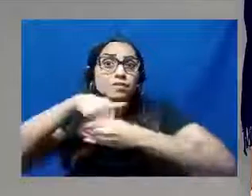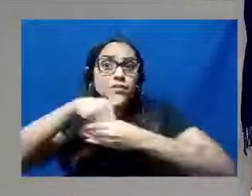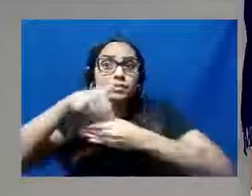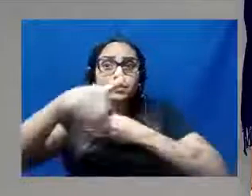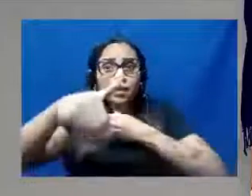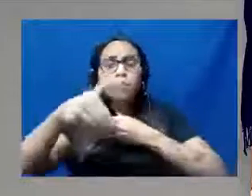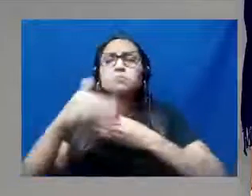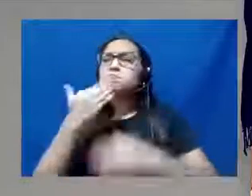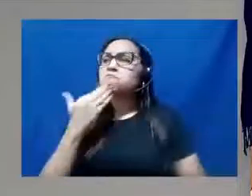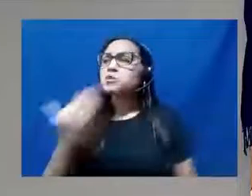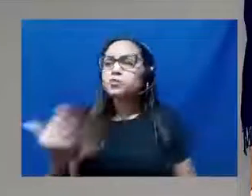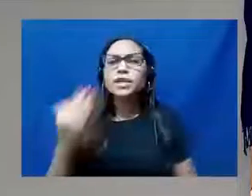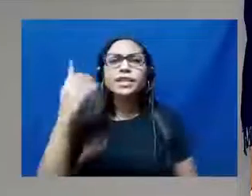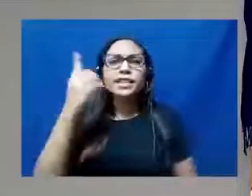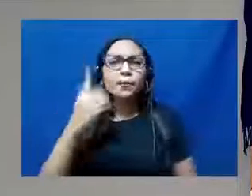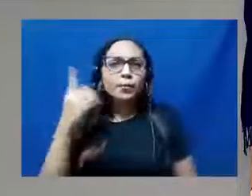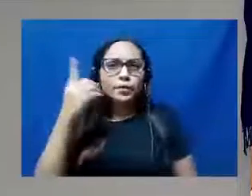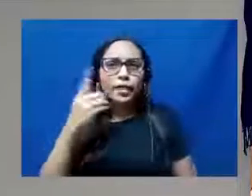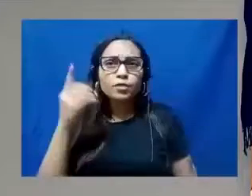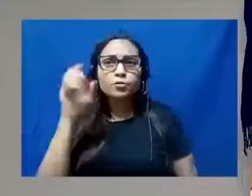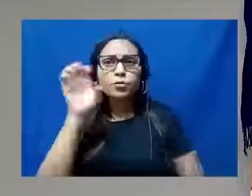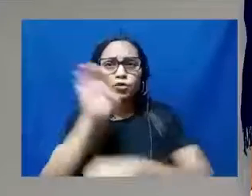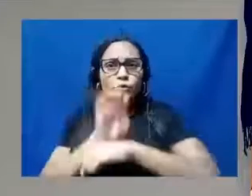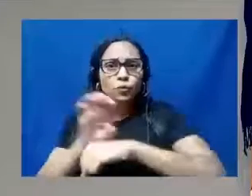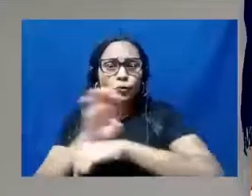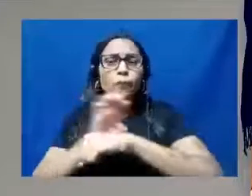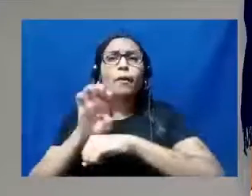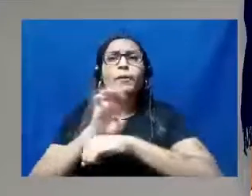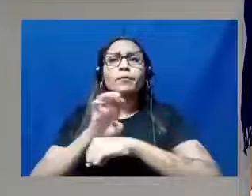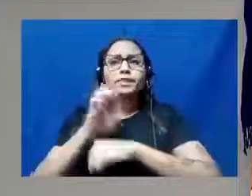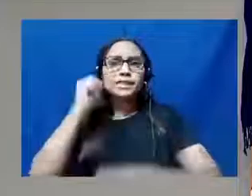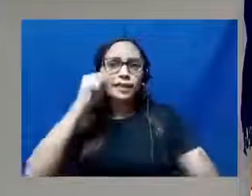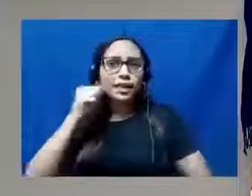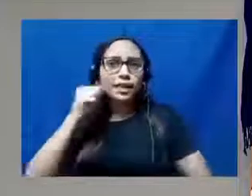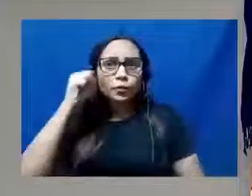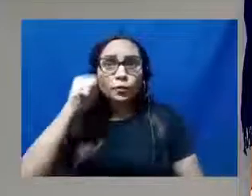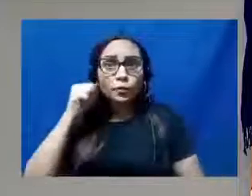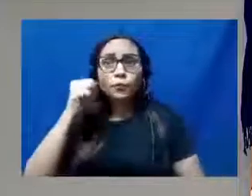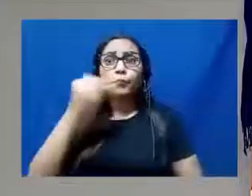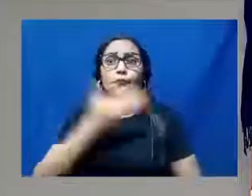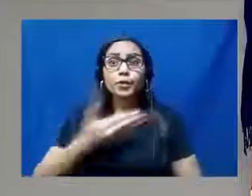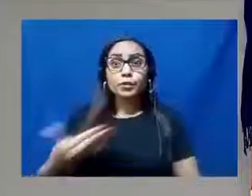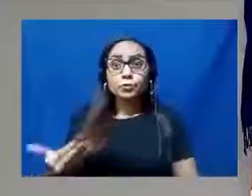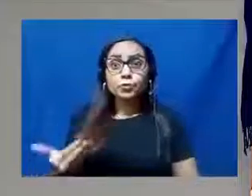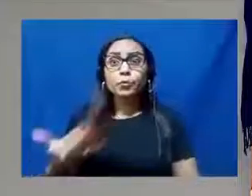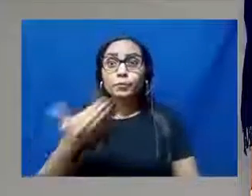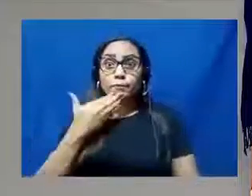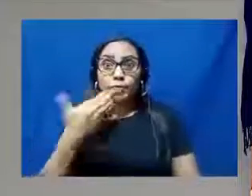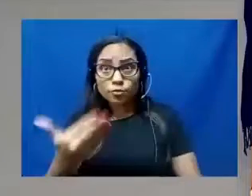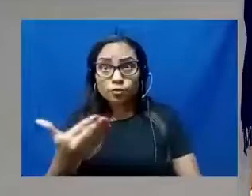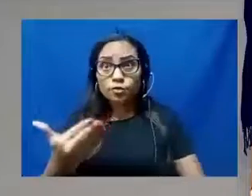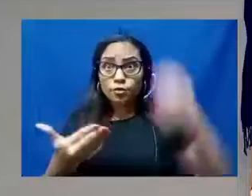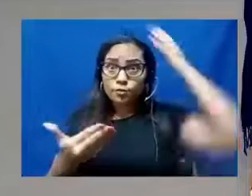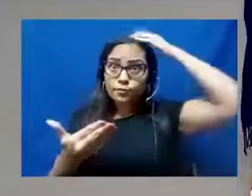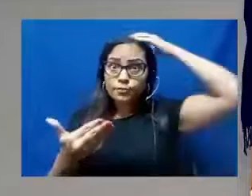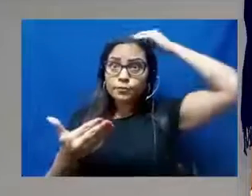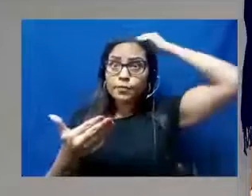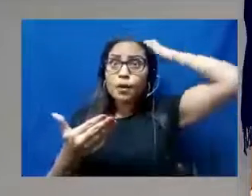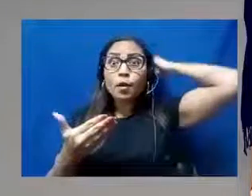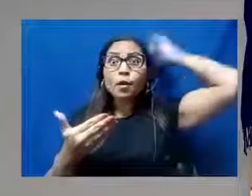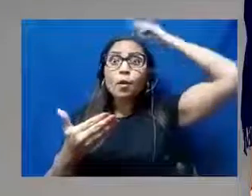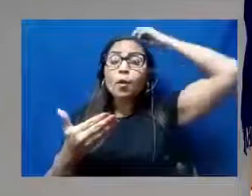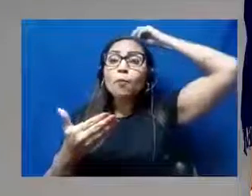deputados estaduais, senadores, do nosso governador do Estado, políticas que levem ao governo federal, ao presidente da República,